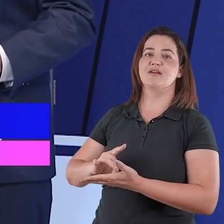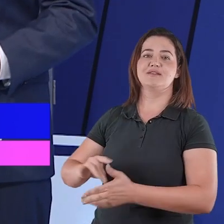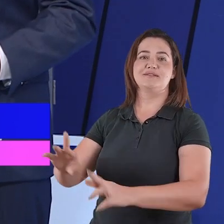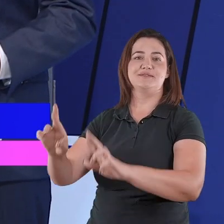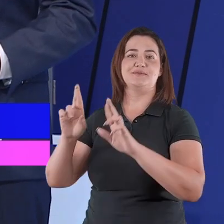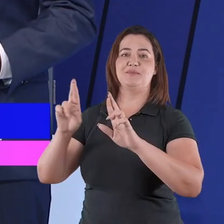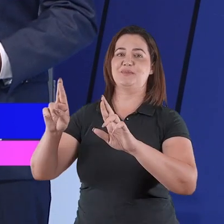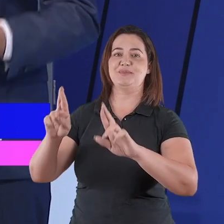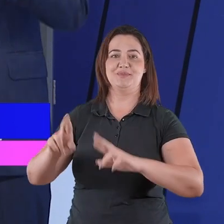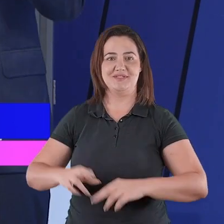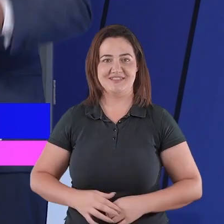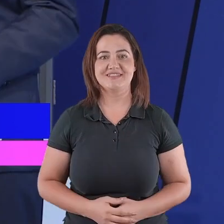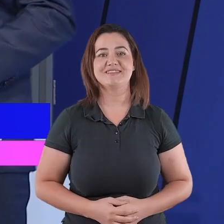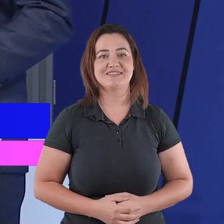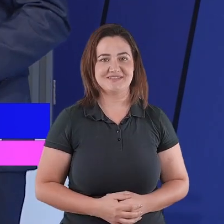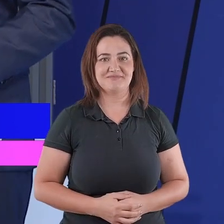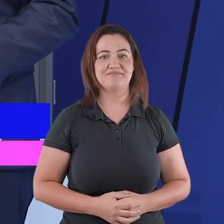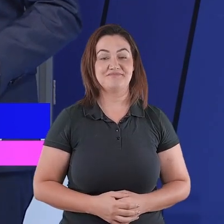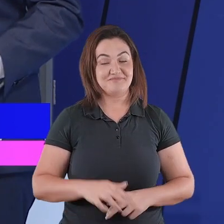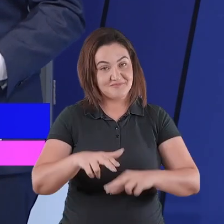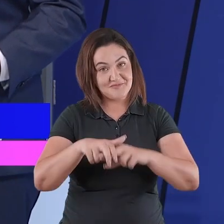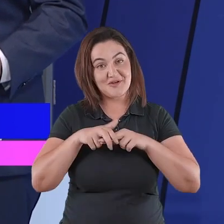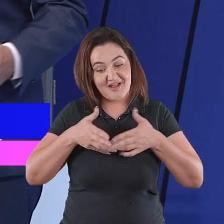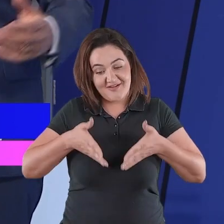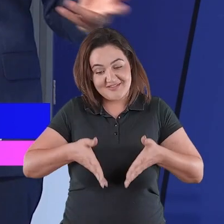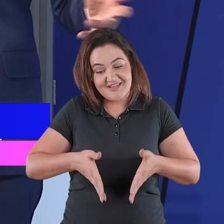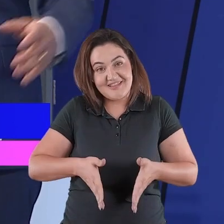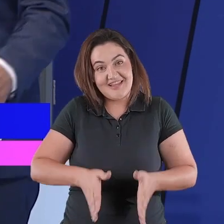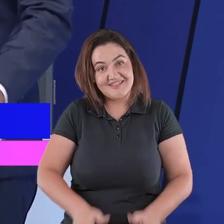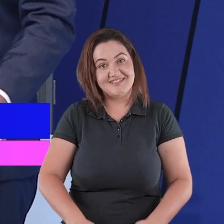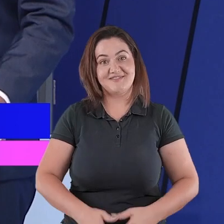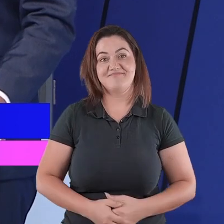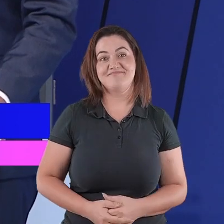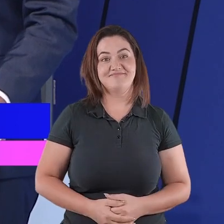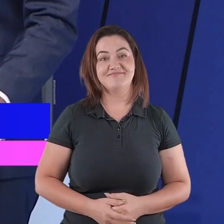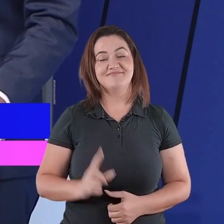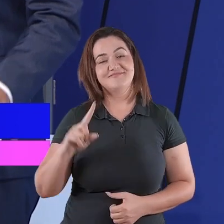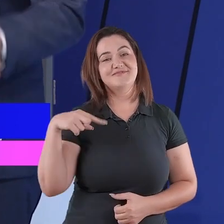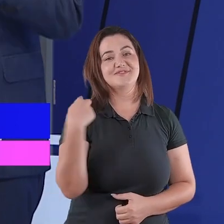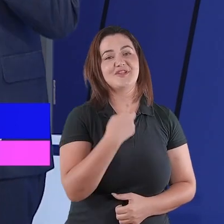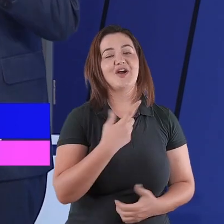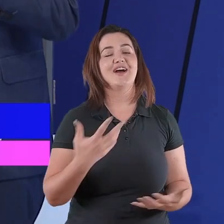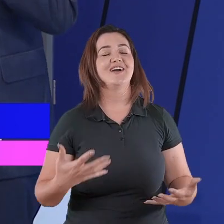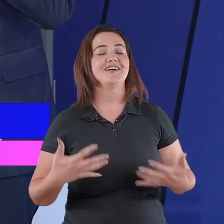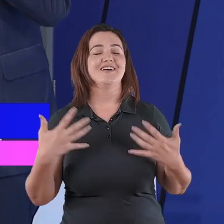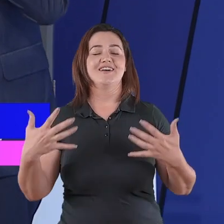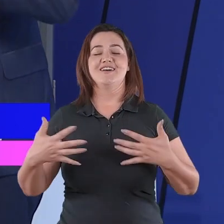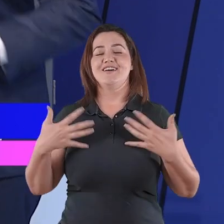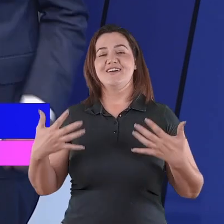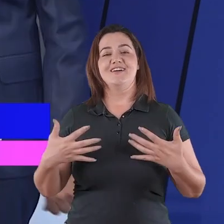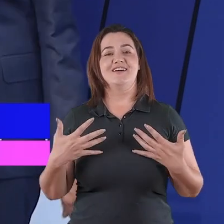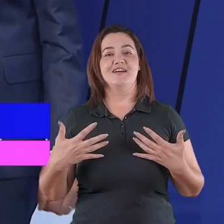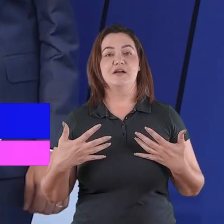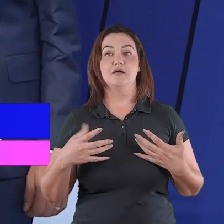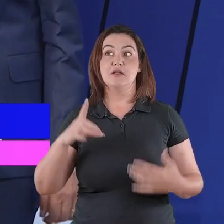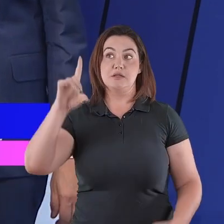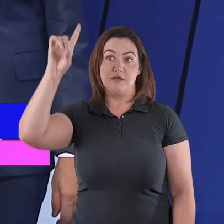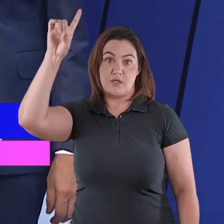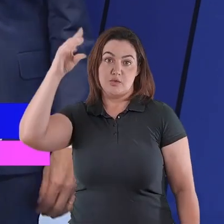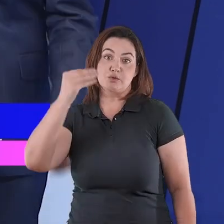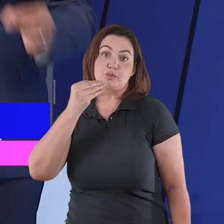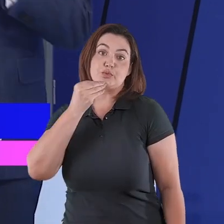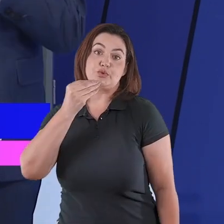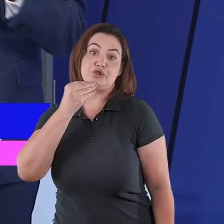ele nasceu e porque ele nasceu podemos festejar, Deus poderia ter nos abandonado,